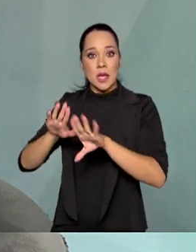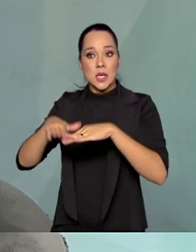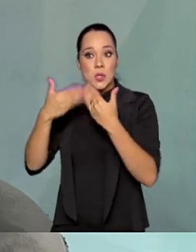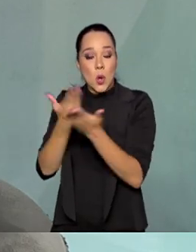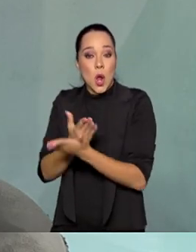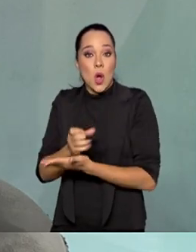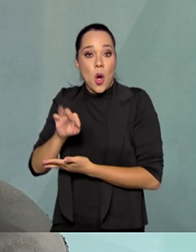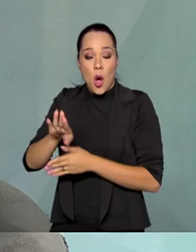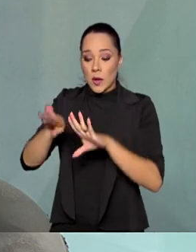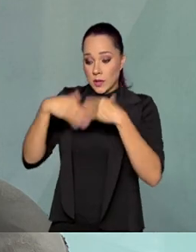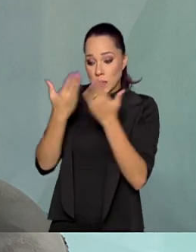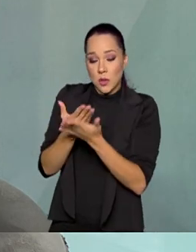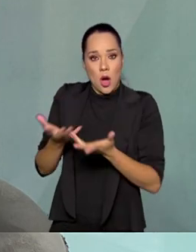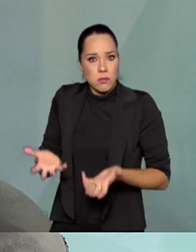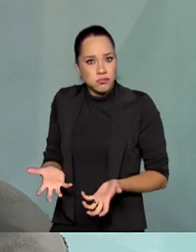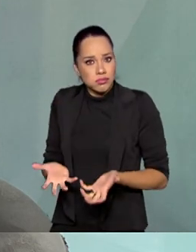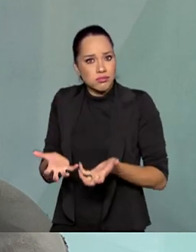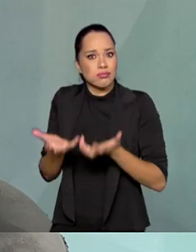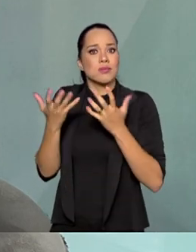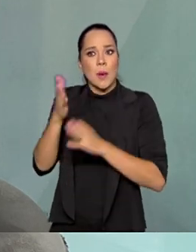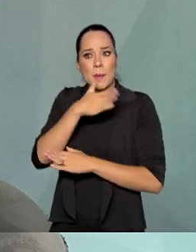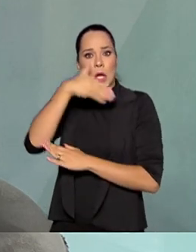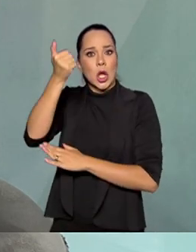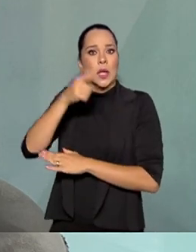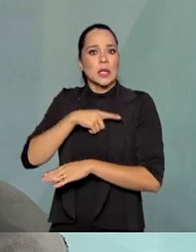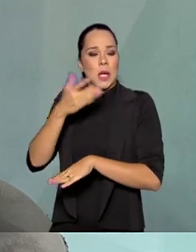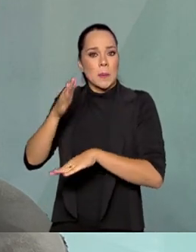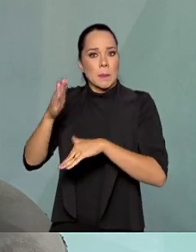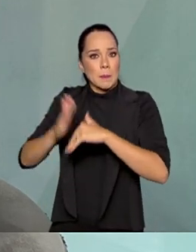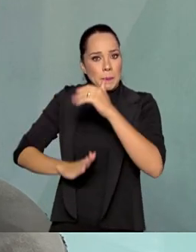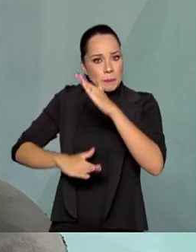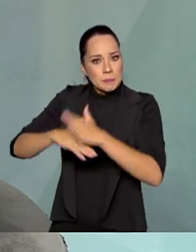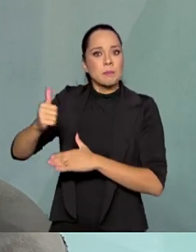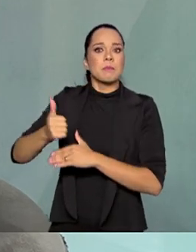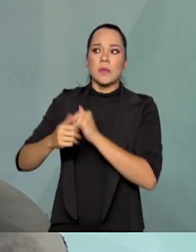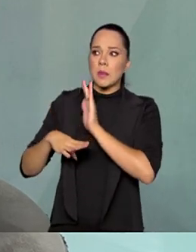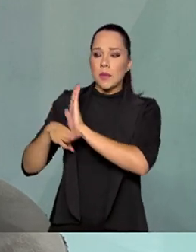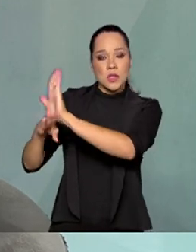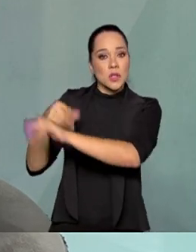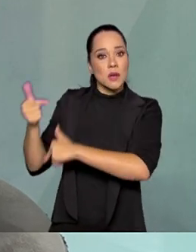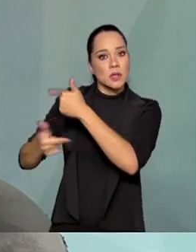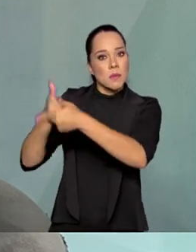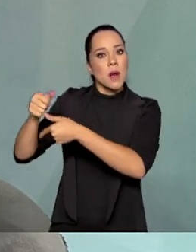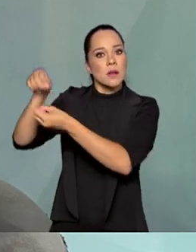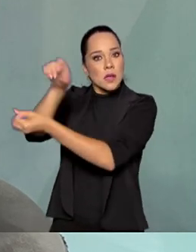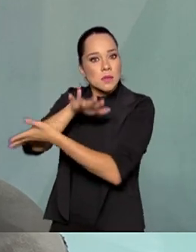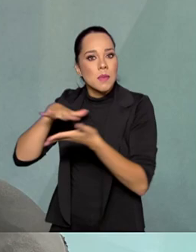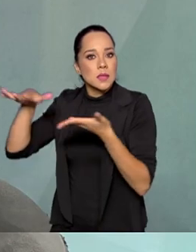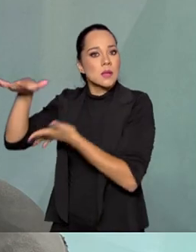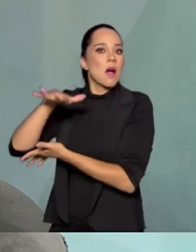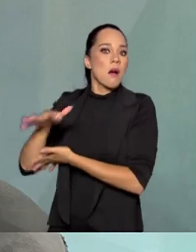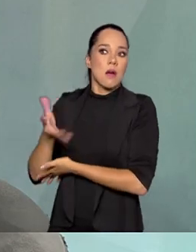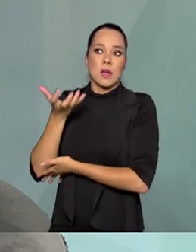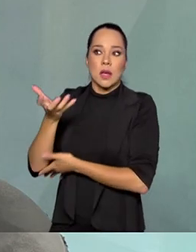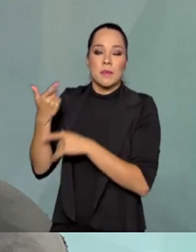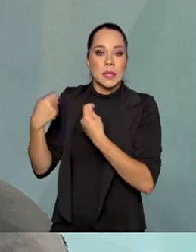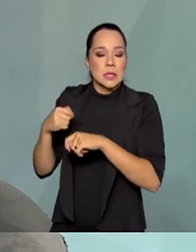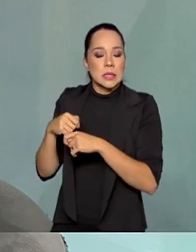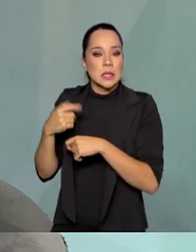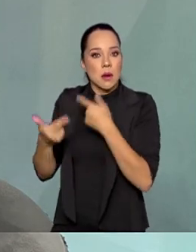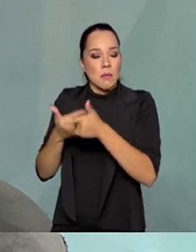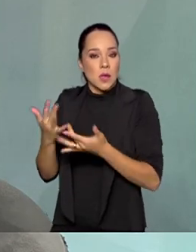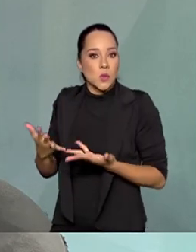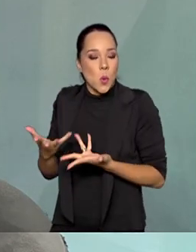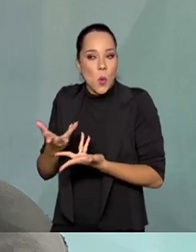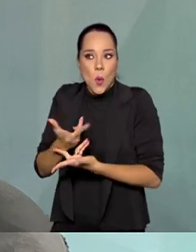elevar o padrão das escolas, de forma que nós tenhamos mão de obra capacitada a atender o serviço espacial, que requer serviço de qualidade